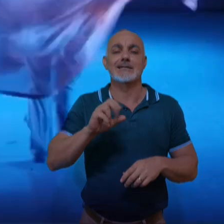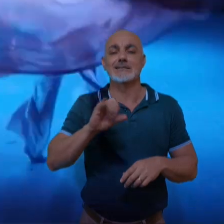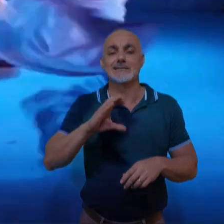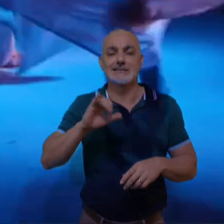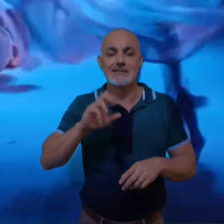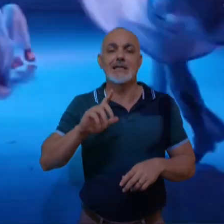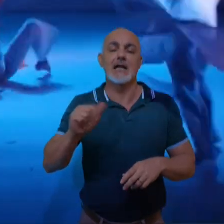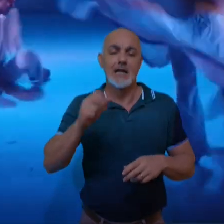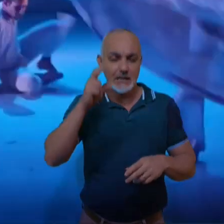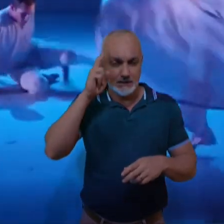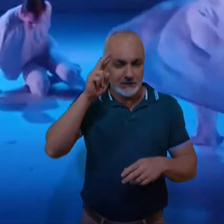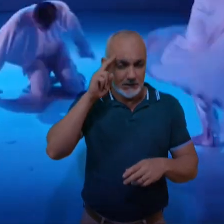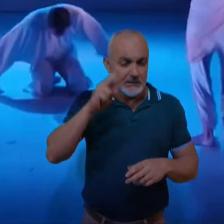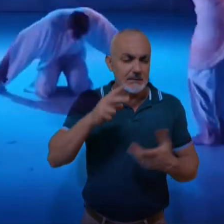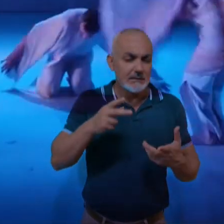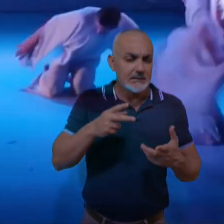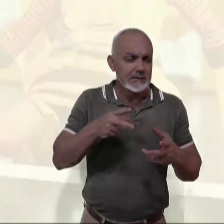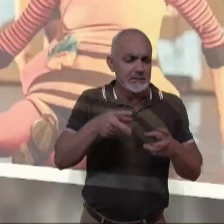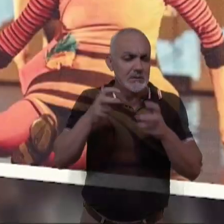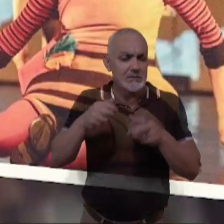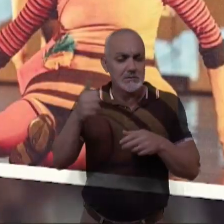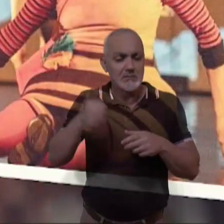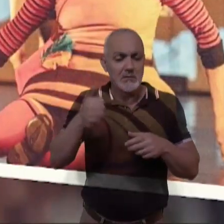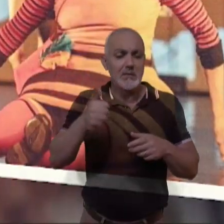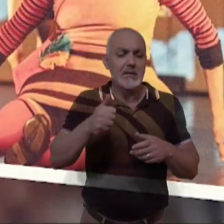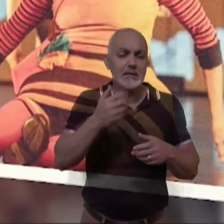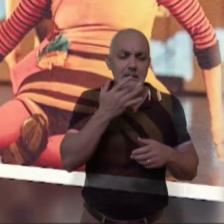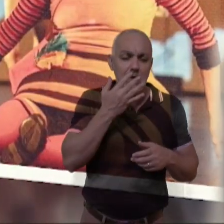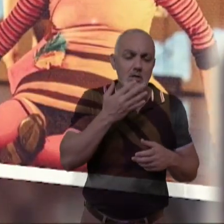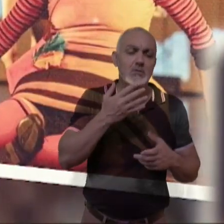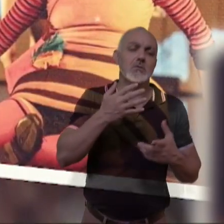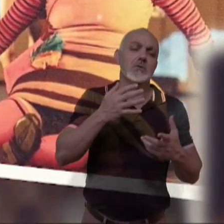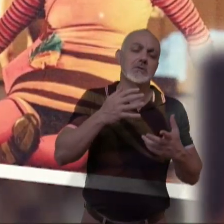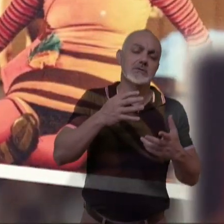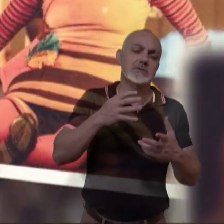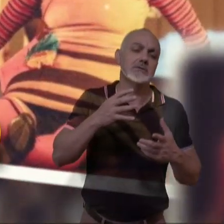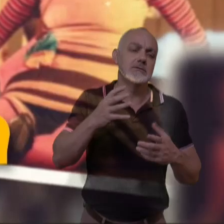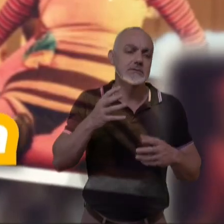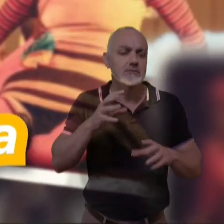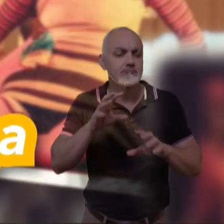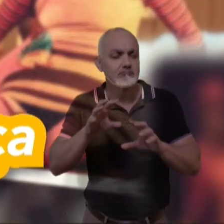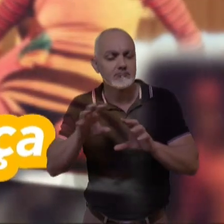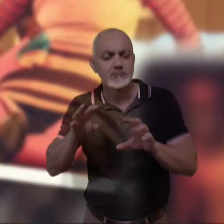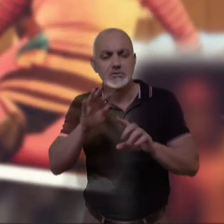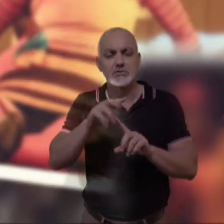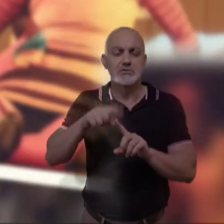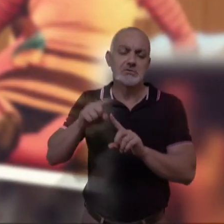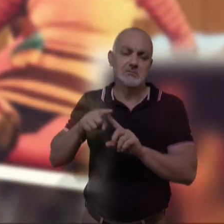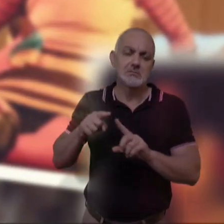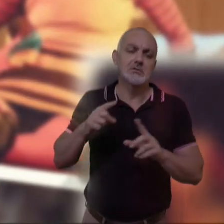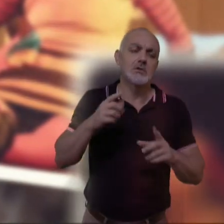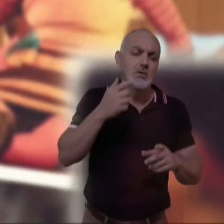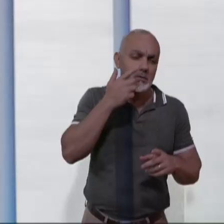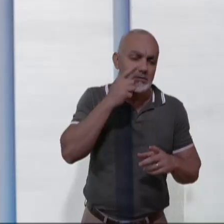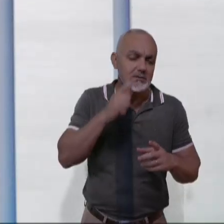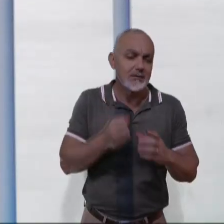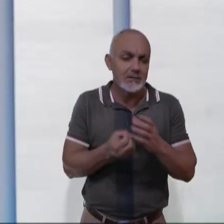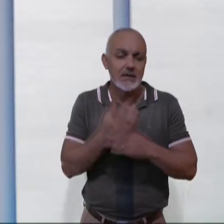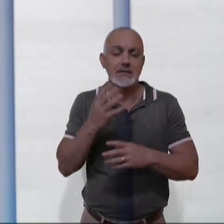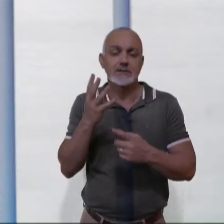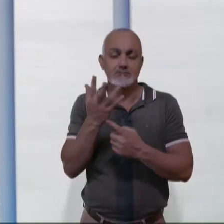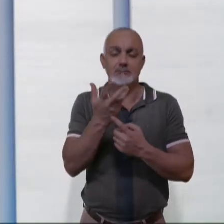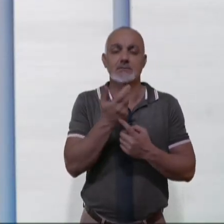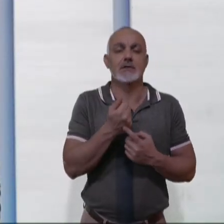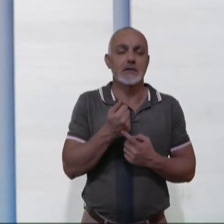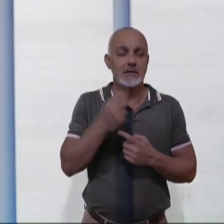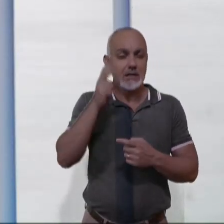história passa pelas primeiras impressões da artista, sobre as cores e formas, até chegar nos elementos que influenciaram a sua criação artística. A história